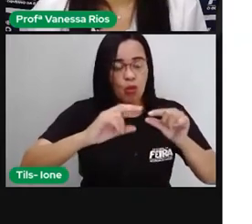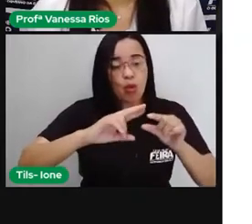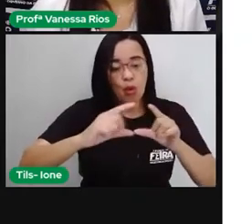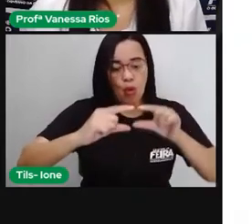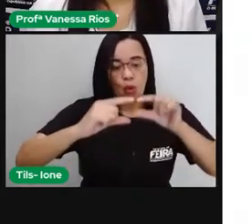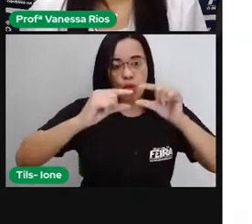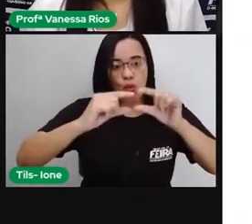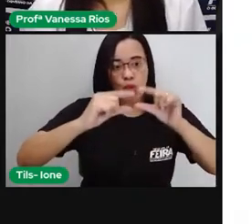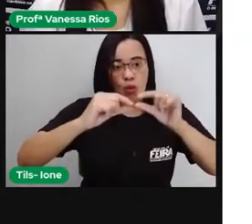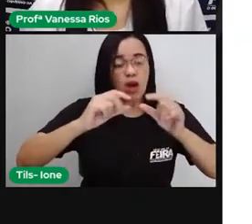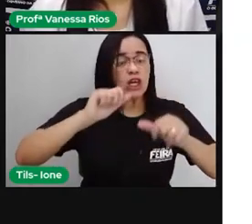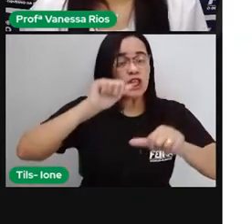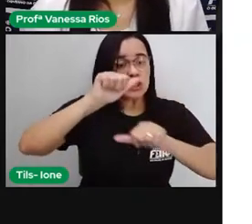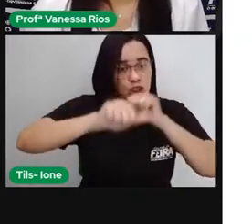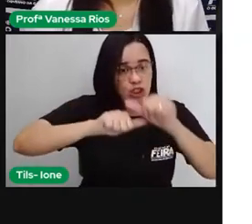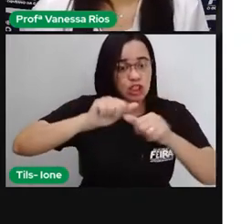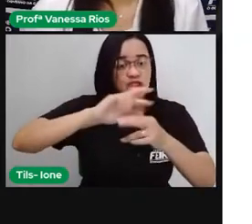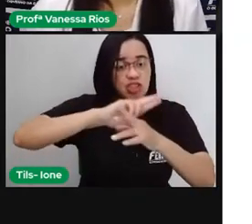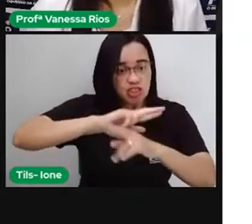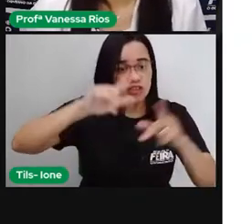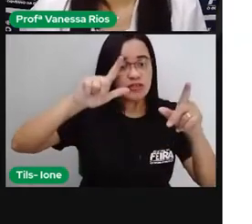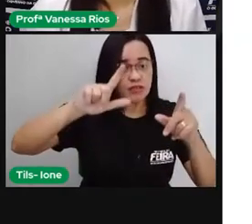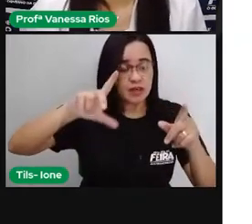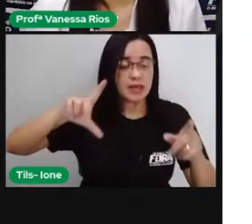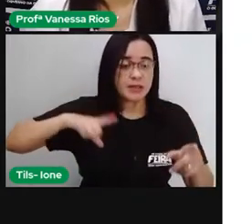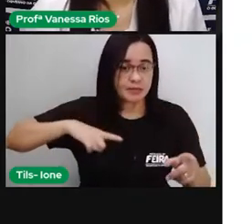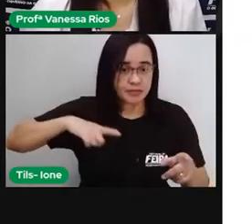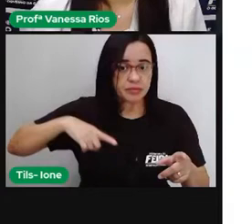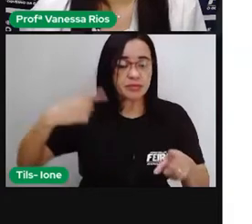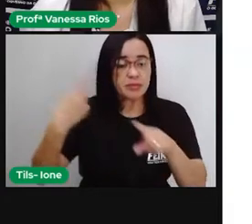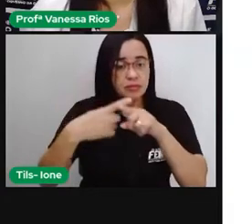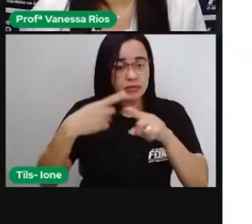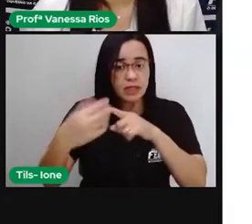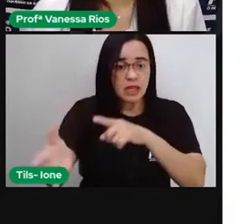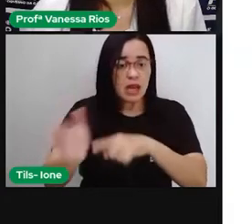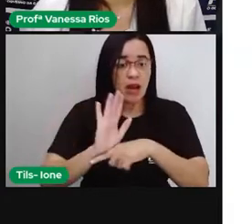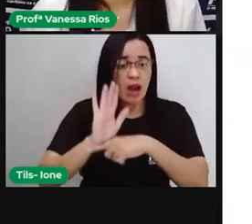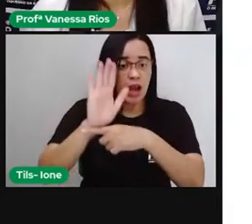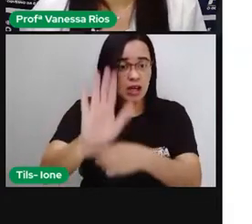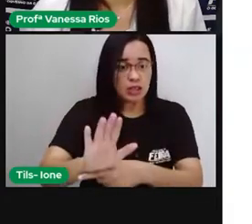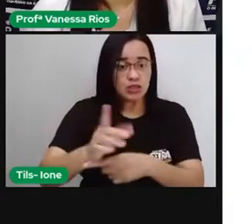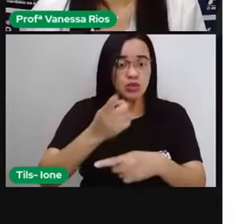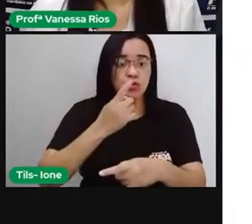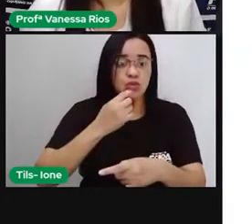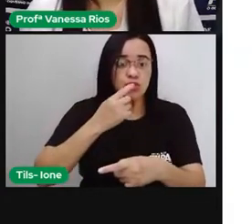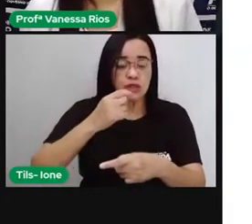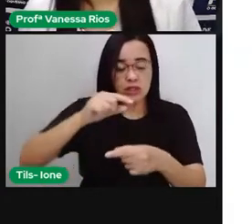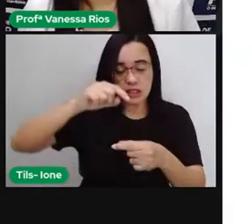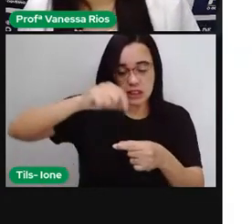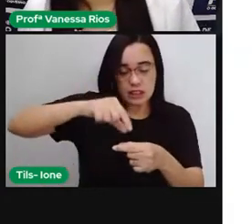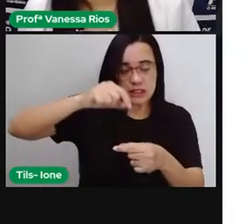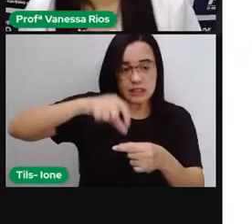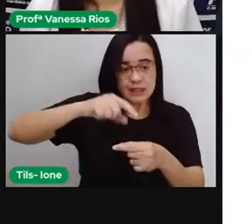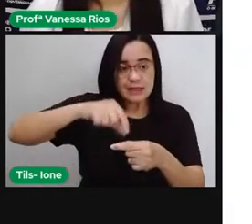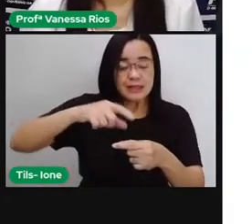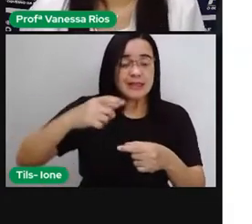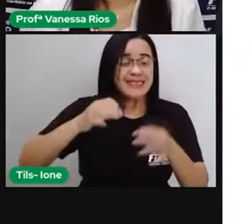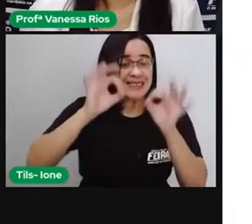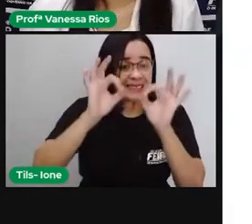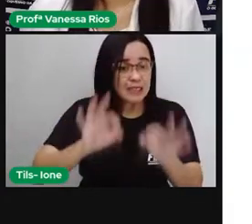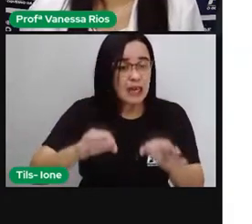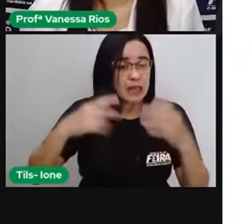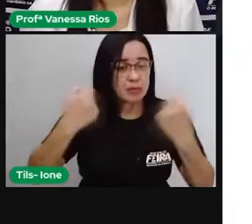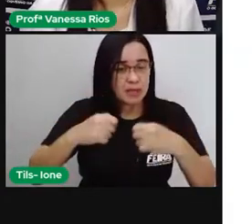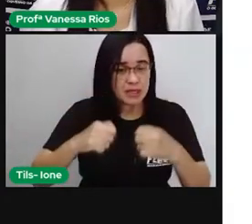pouco. E fazem com que esse sangue circule, né, ele precisa estar aí numa textura correta, nem muito líquido, nem muito